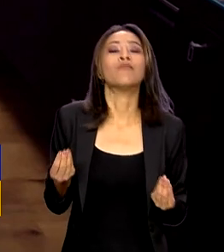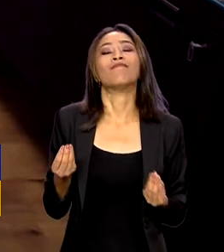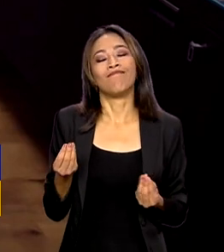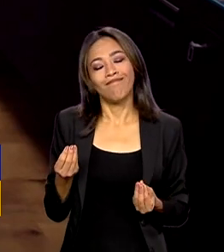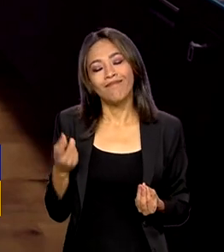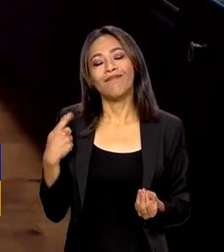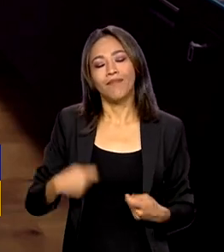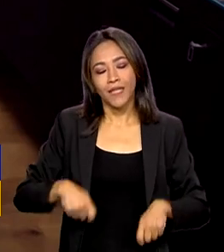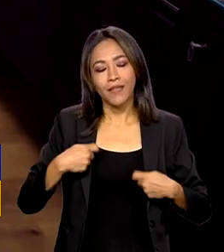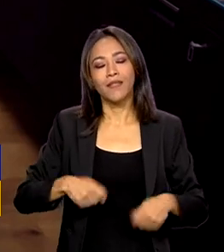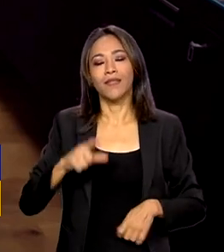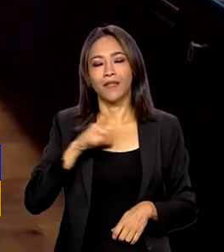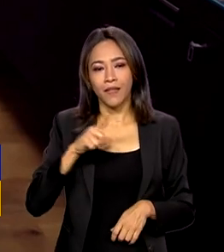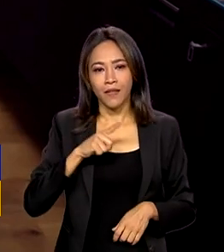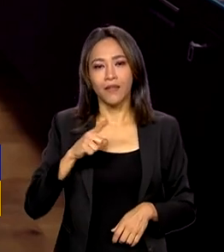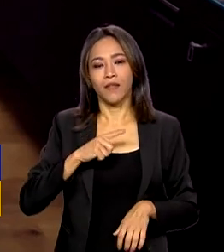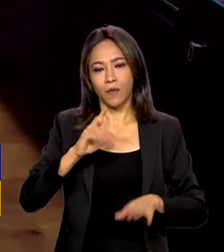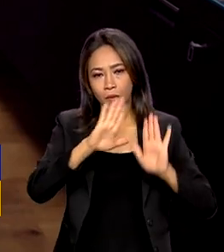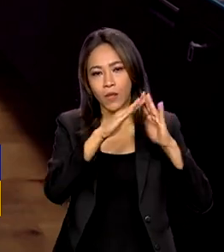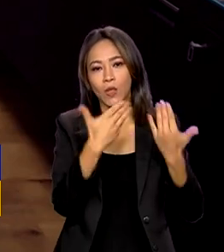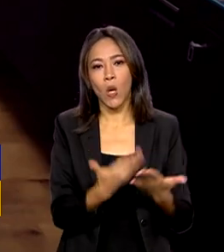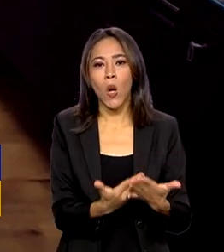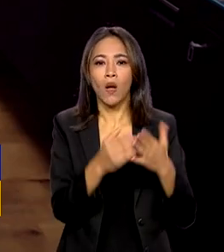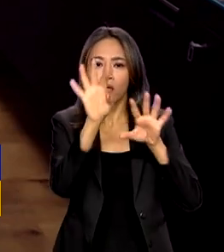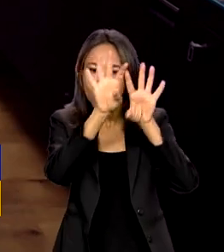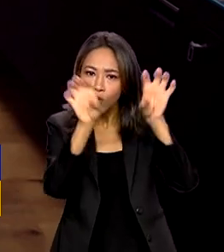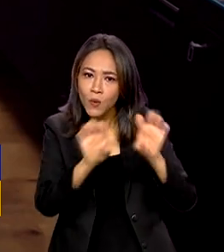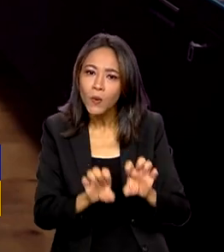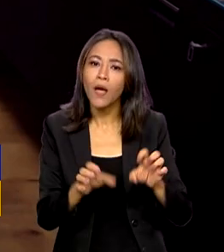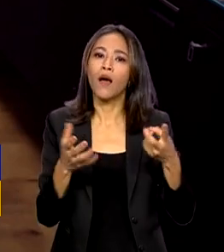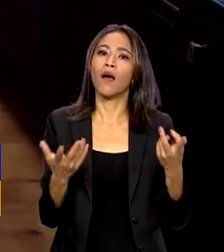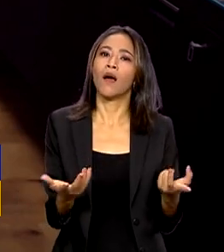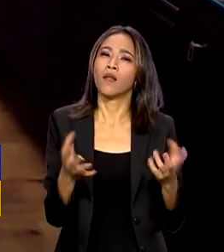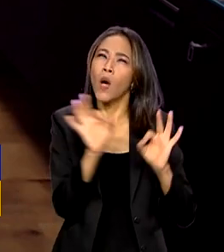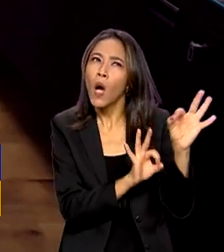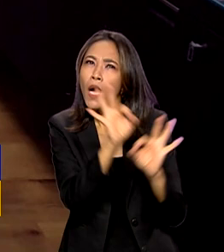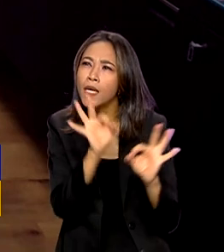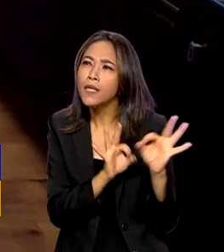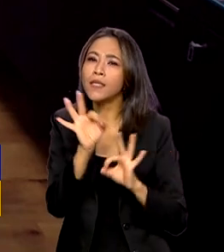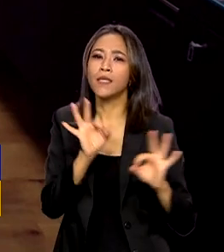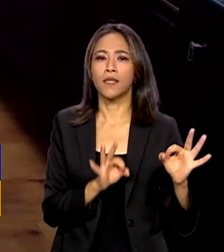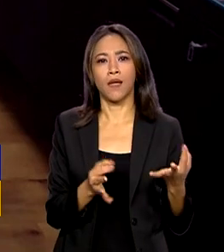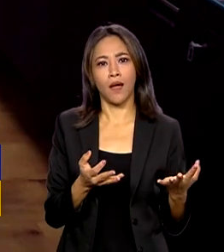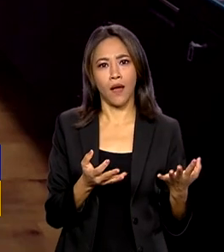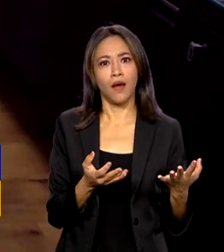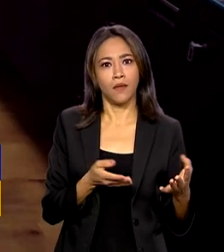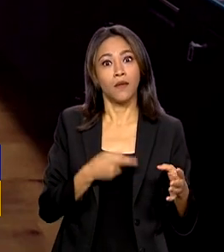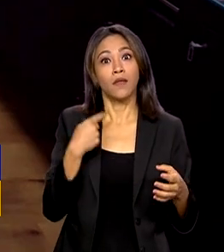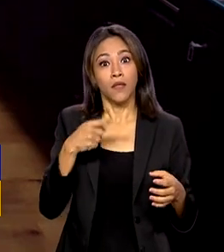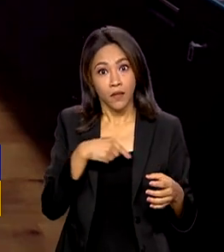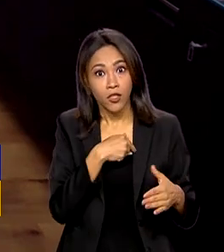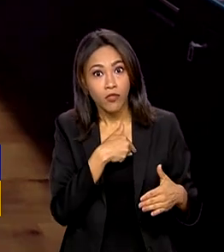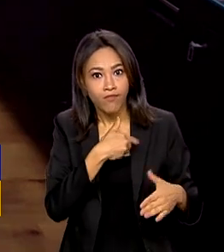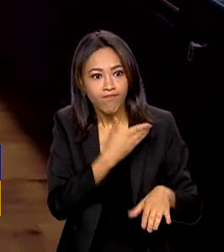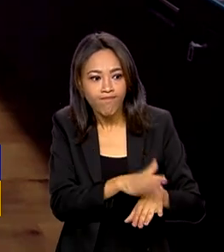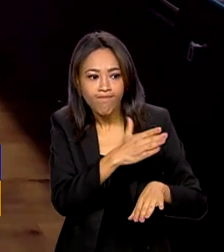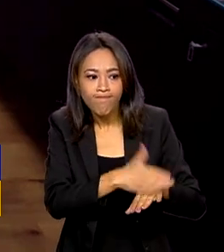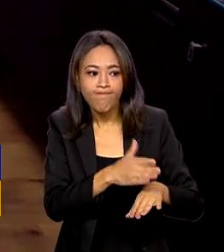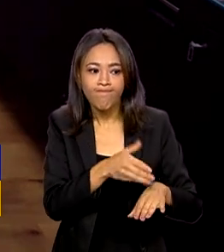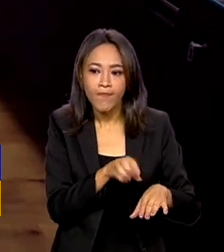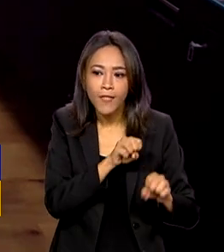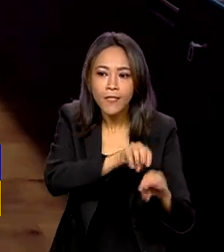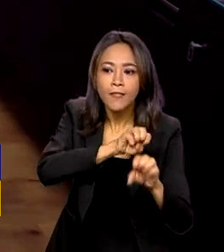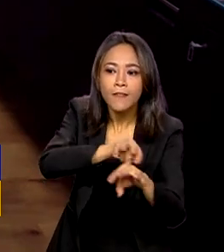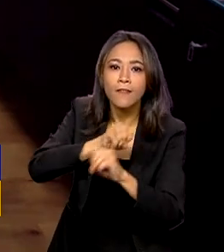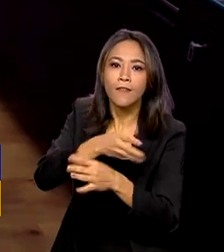também uma escola estruturada, formada, e aí é um caráter mais formativo de desenvolvimento humano, para que as